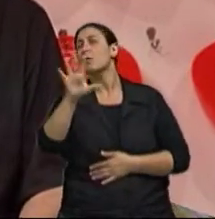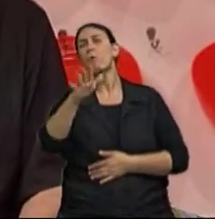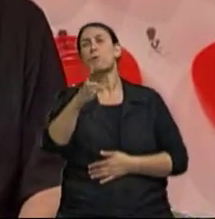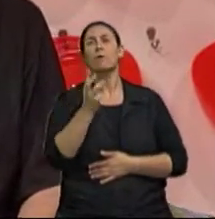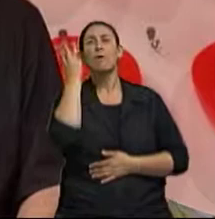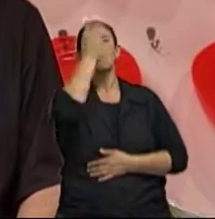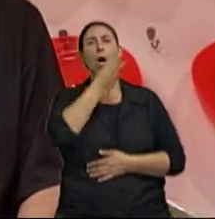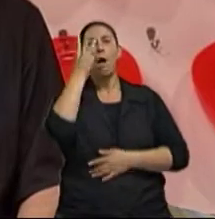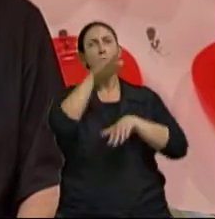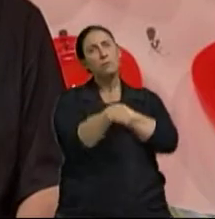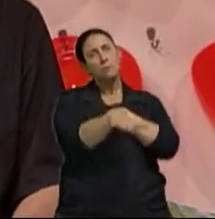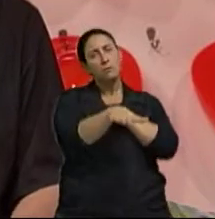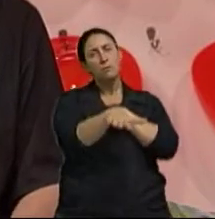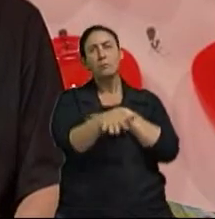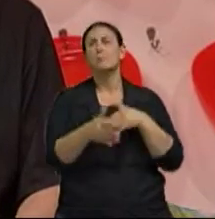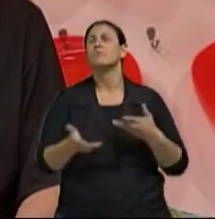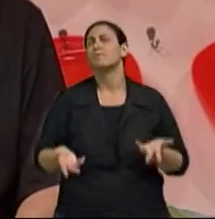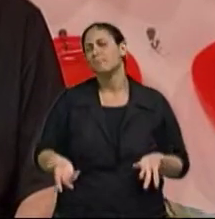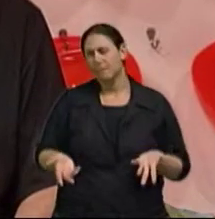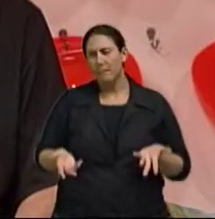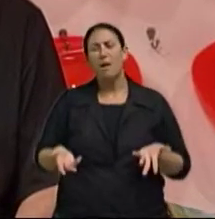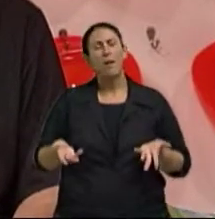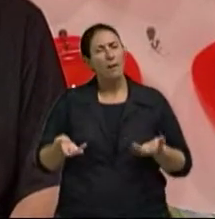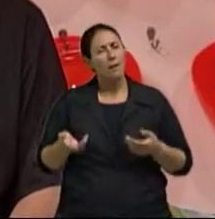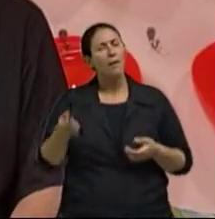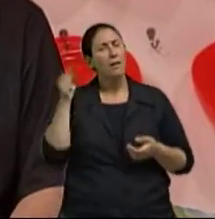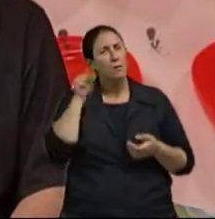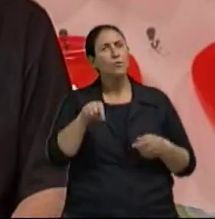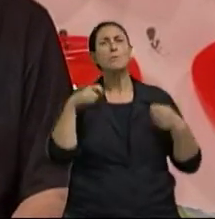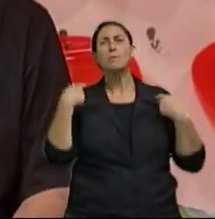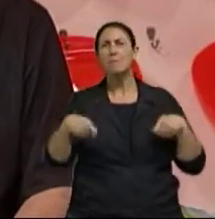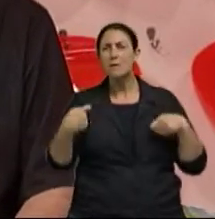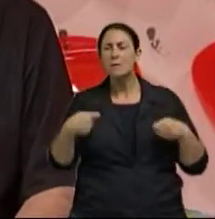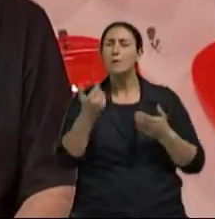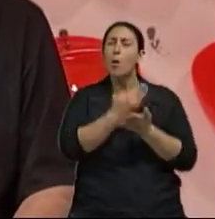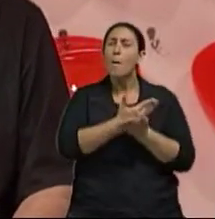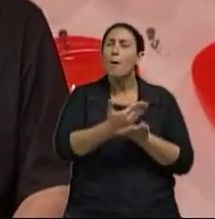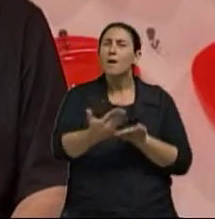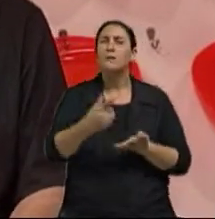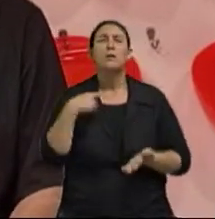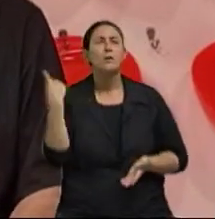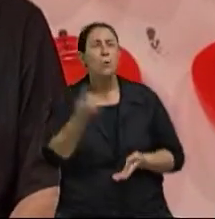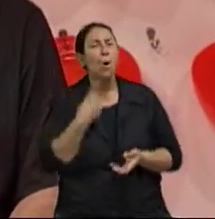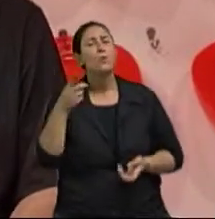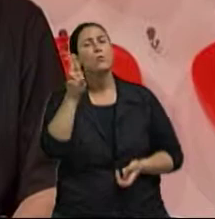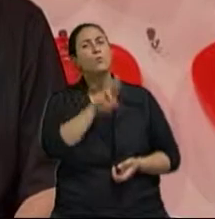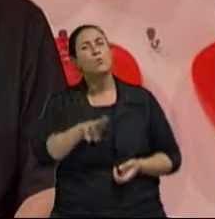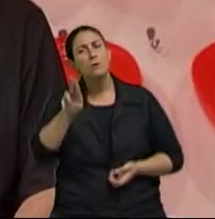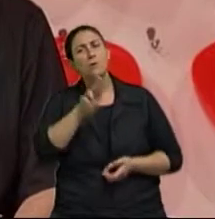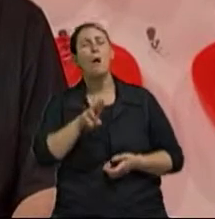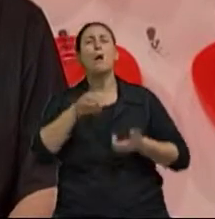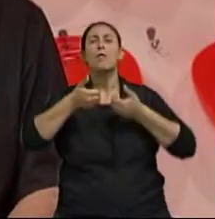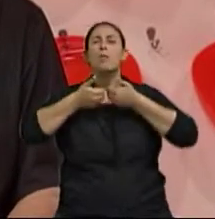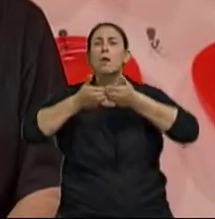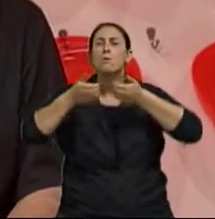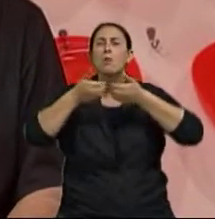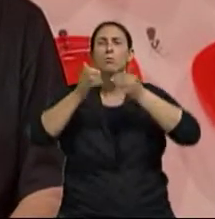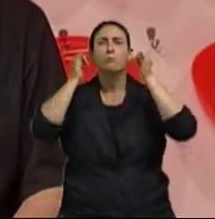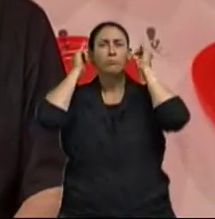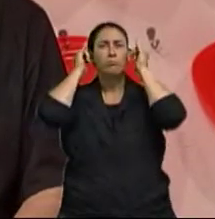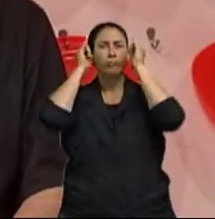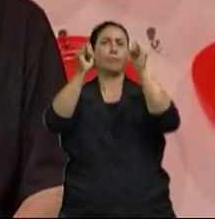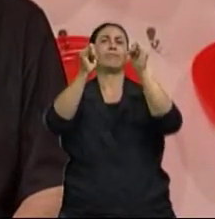quer se acostumar com isso, né? claro, com certeza Então, é preciso que a gente realmente tenha um transporte público, né?